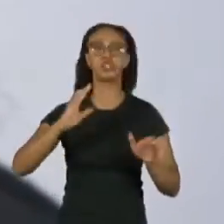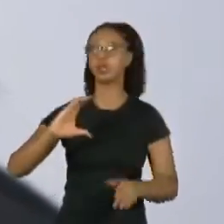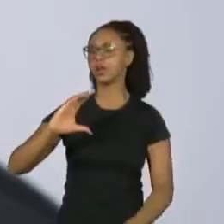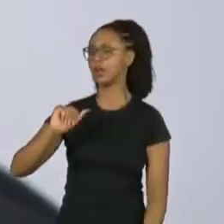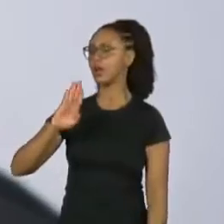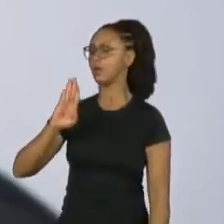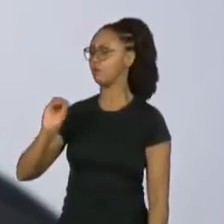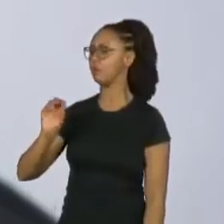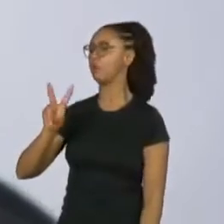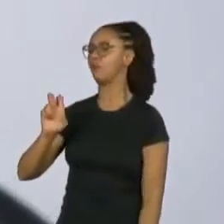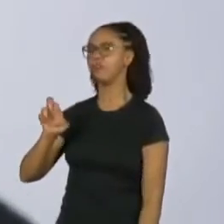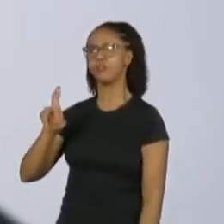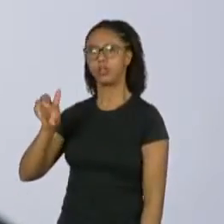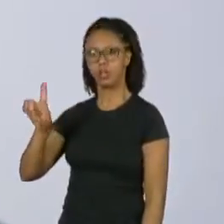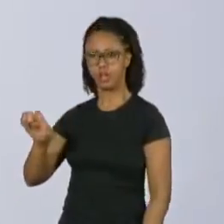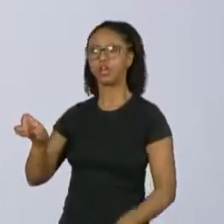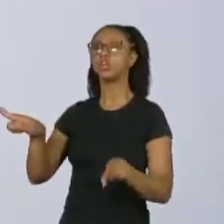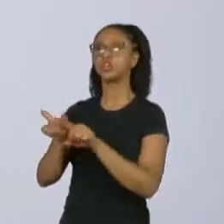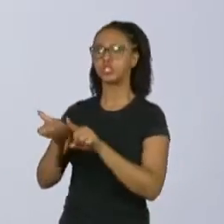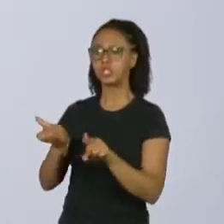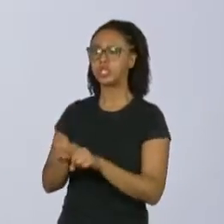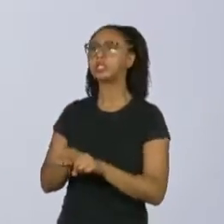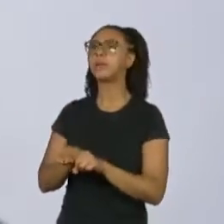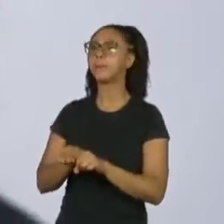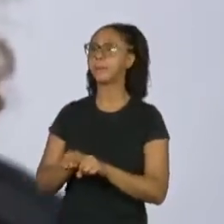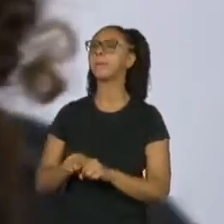E eu conhecia Nigéria indo para onde mesmo.